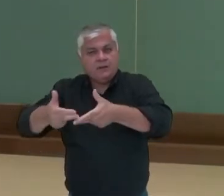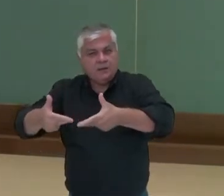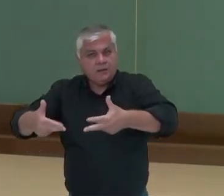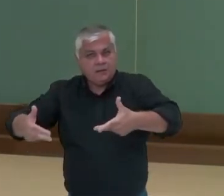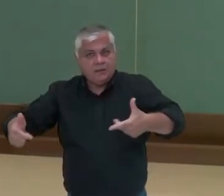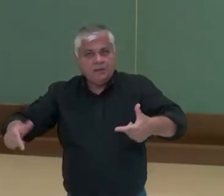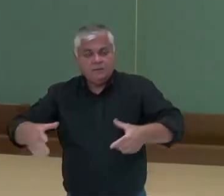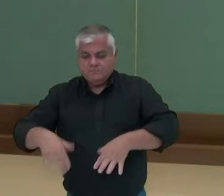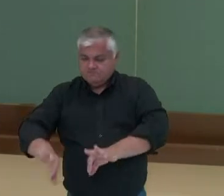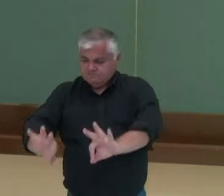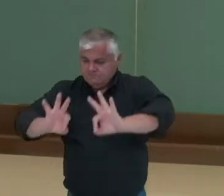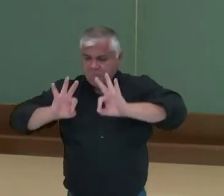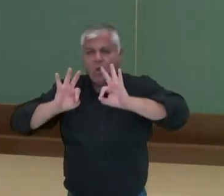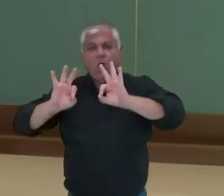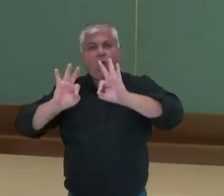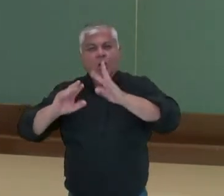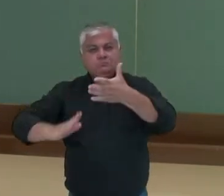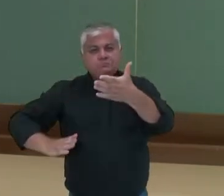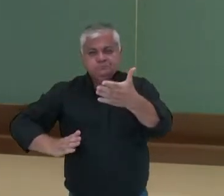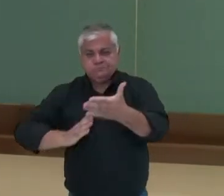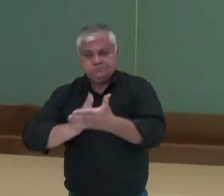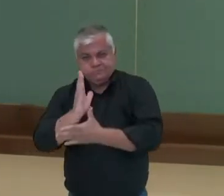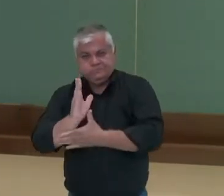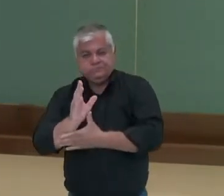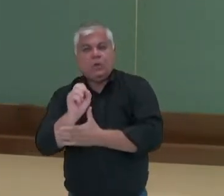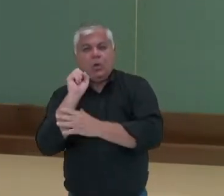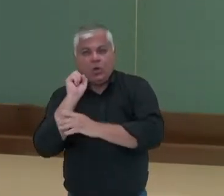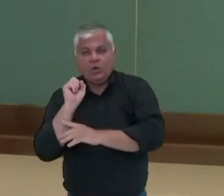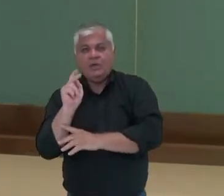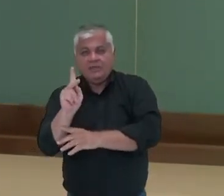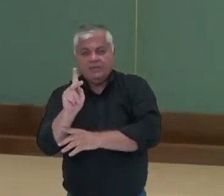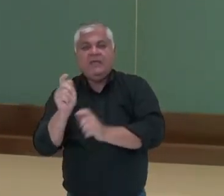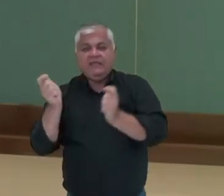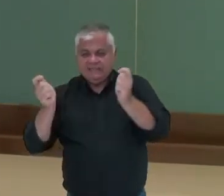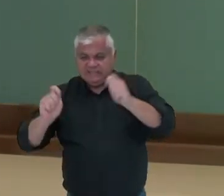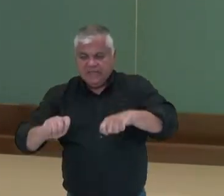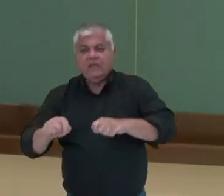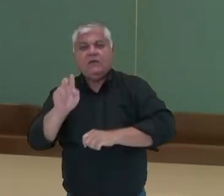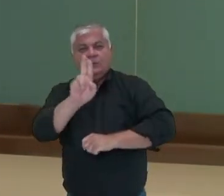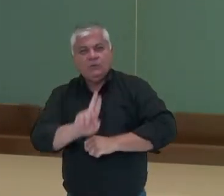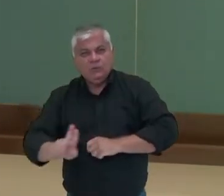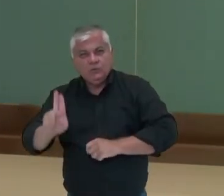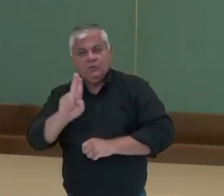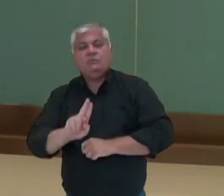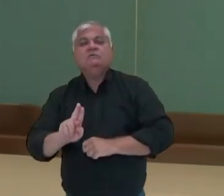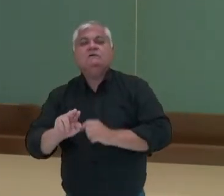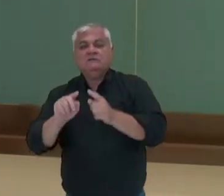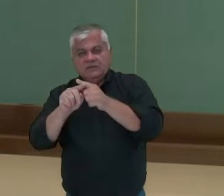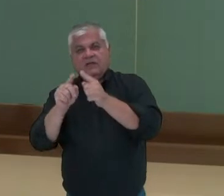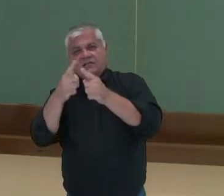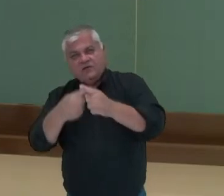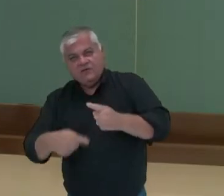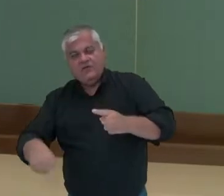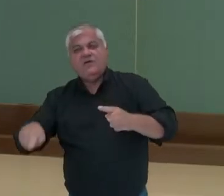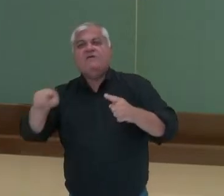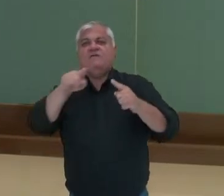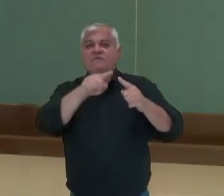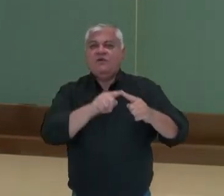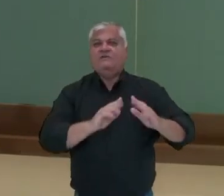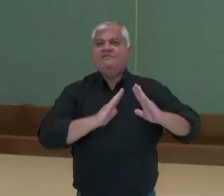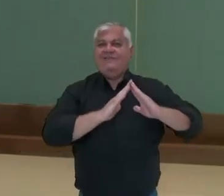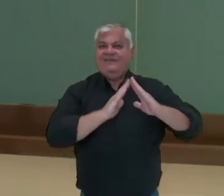ótima, num nível com critérios, para que a gente possa fazer a ingestão e não ficar doentes.